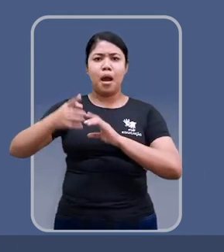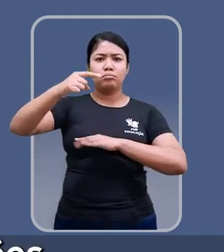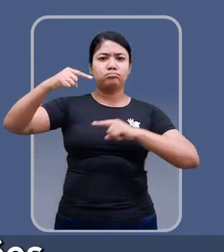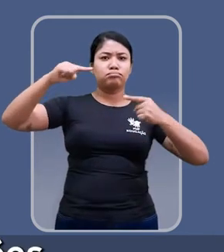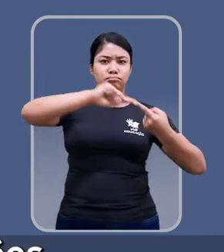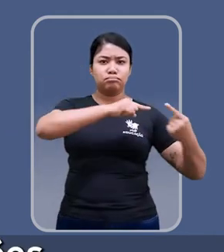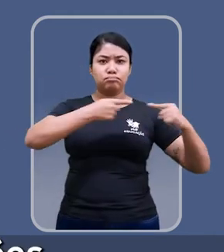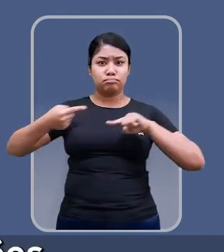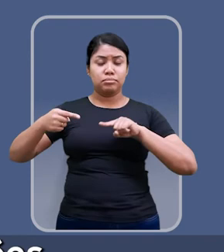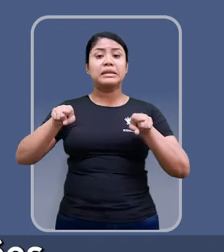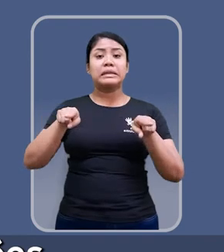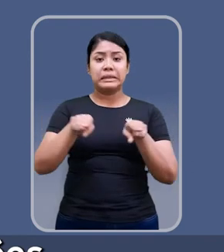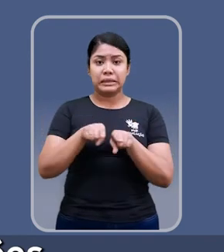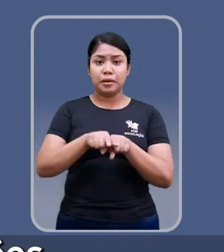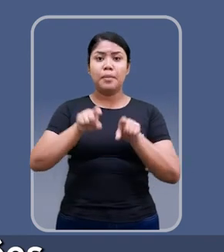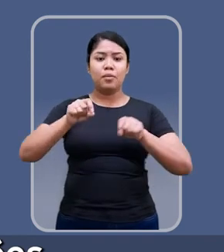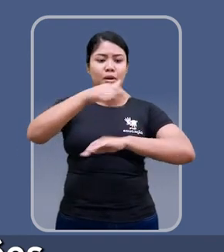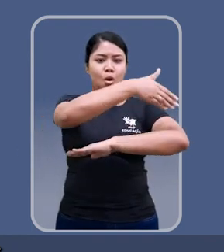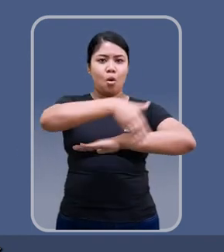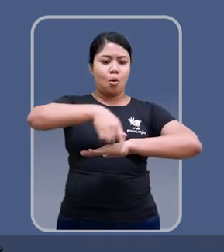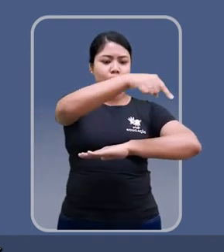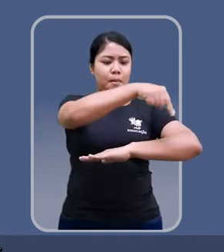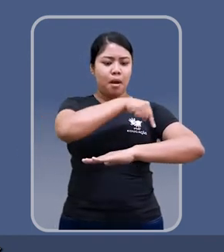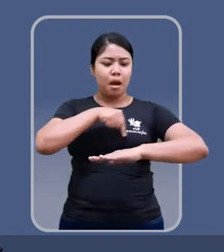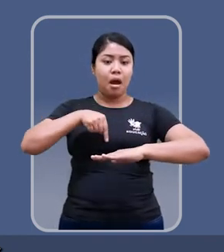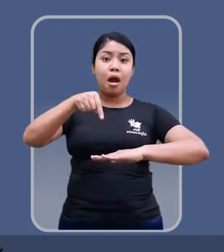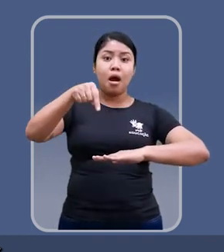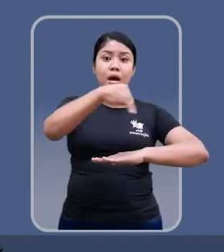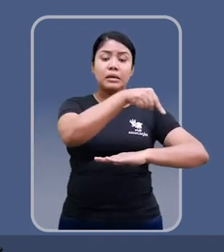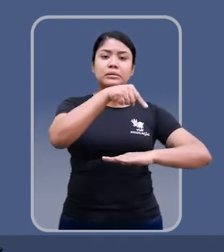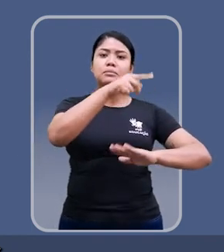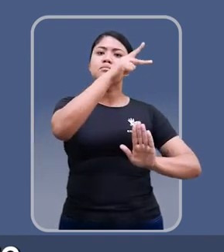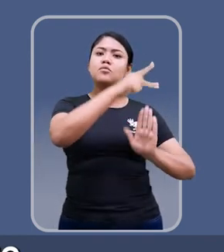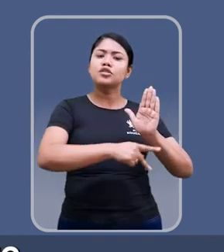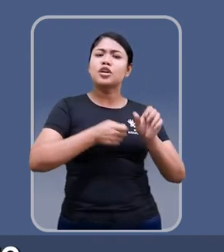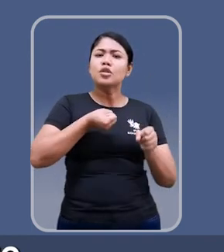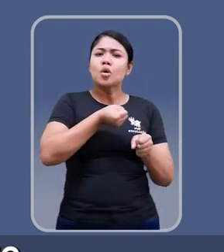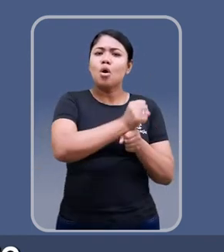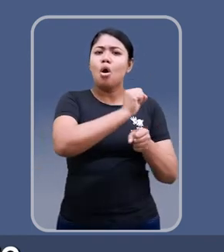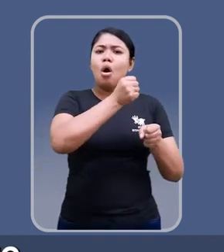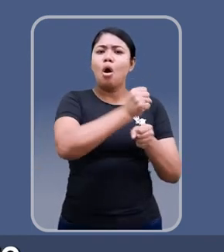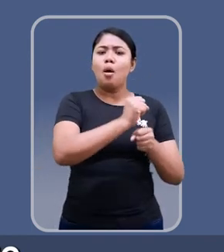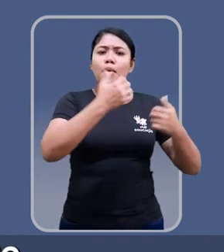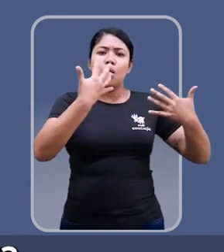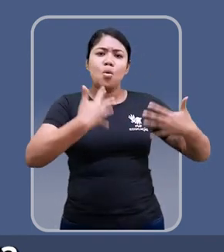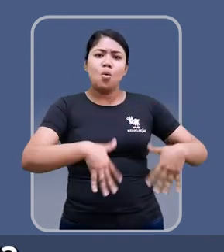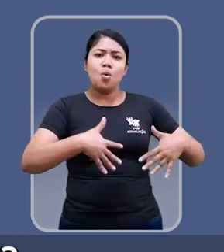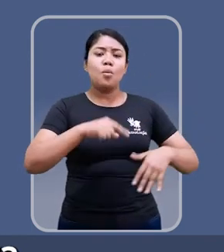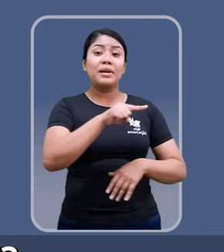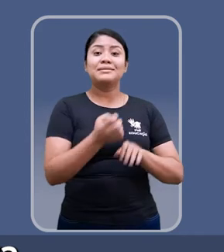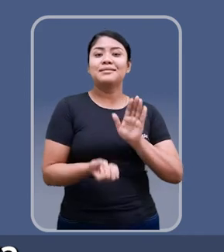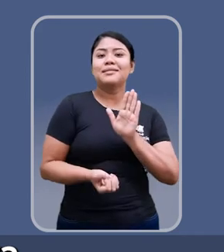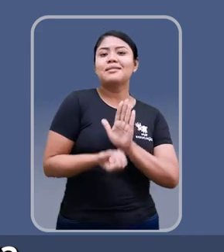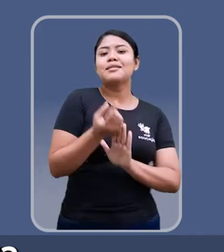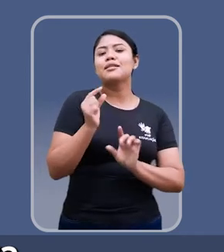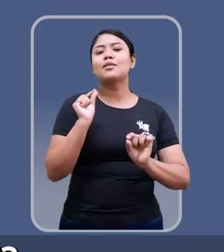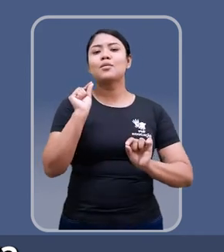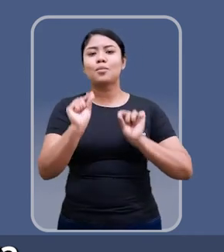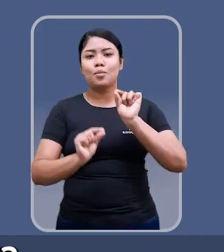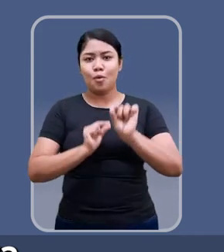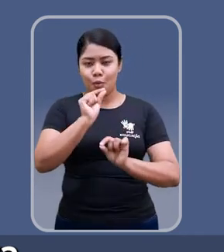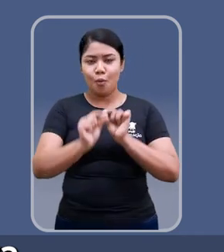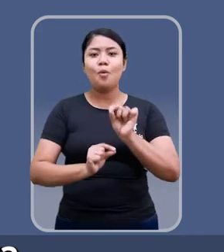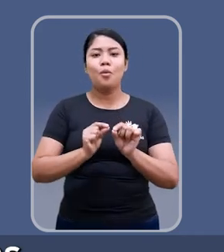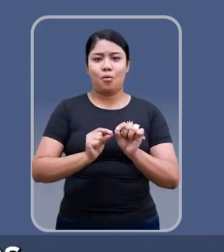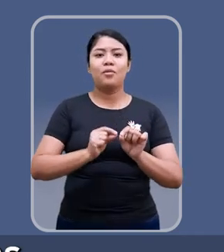viárias e favorecer, inclusive, conformações de quadra para aqueles lugares que têm projetos de grande porte. Ou seja, gerar uma